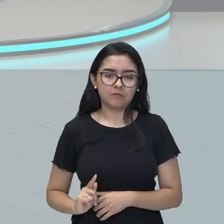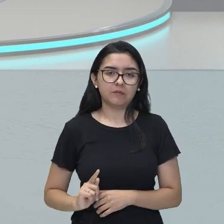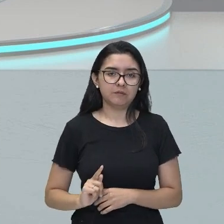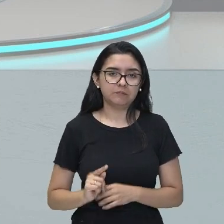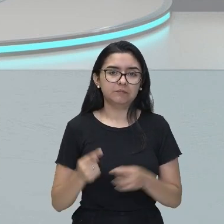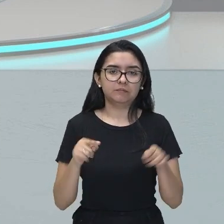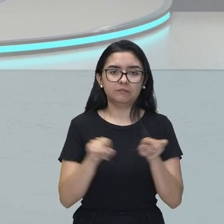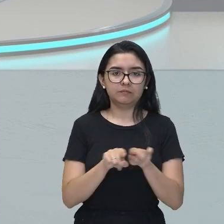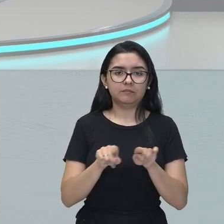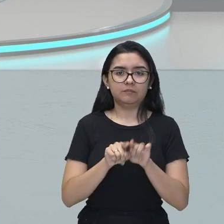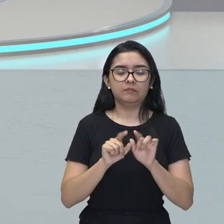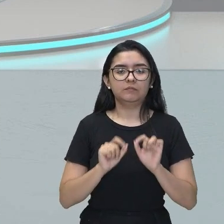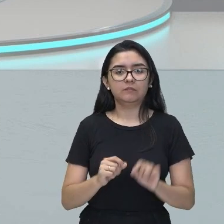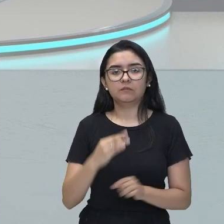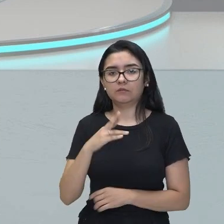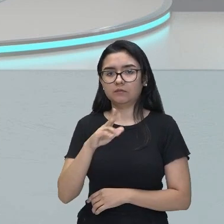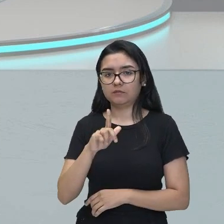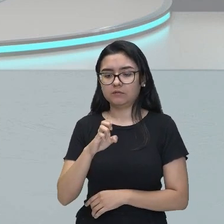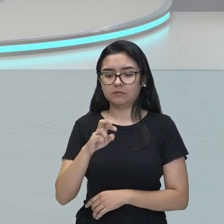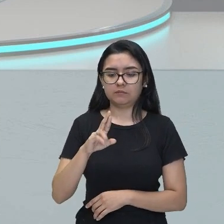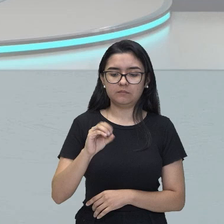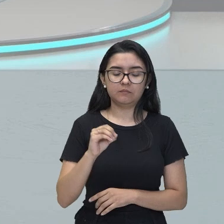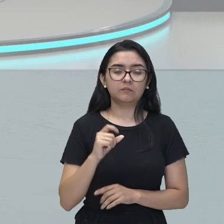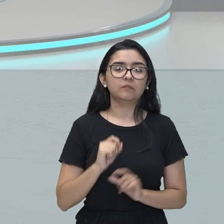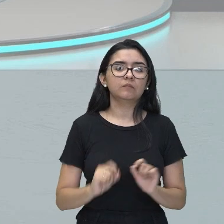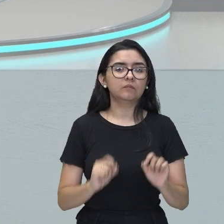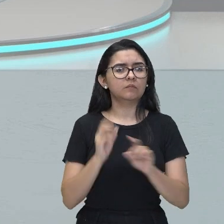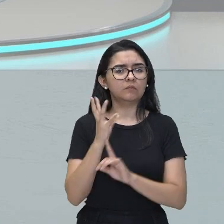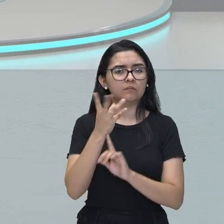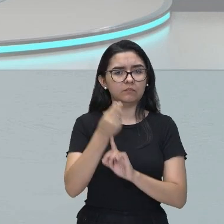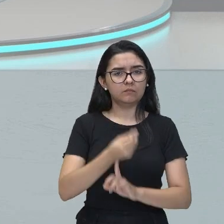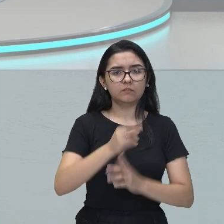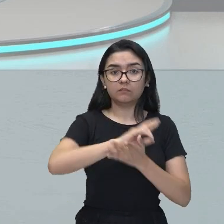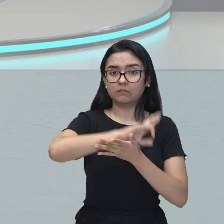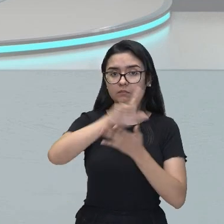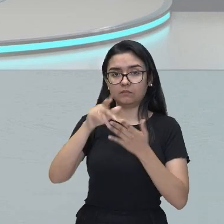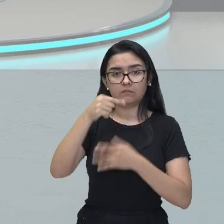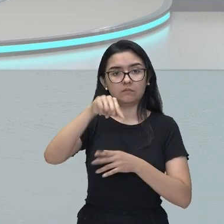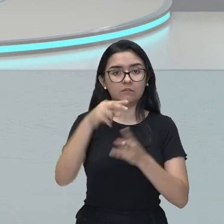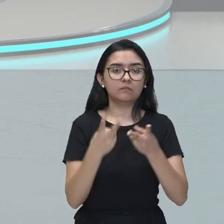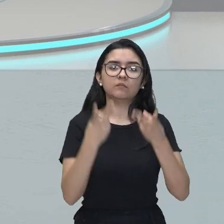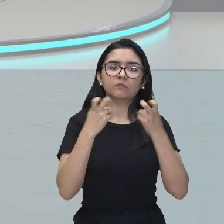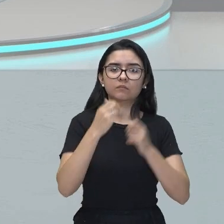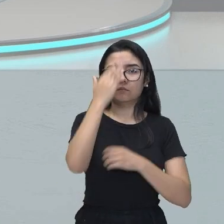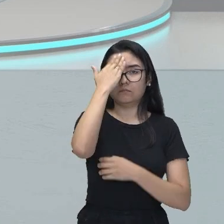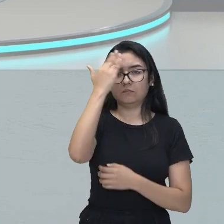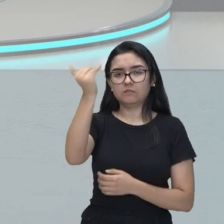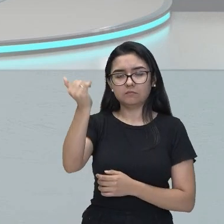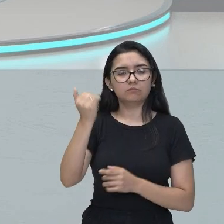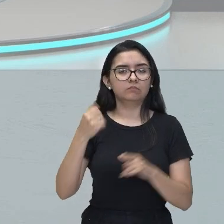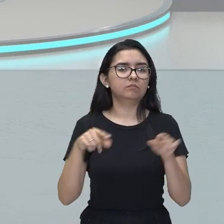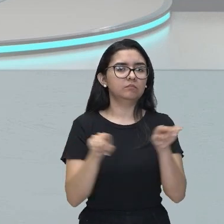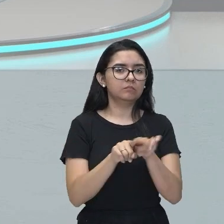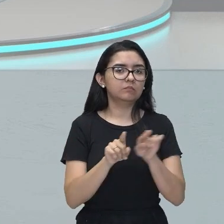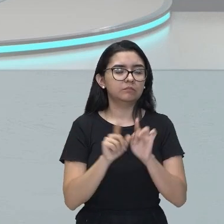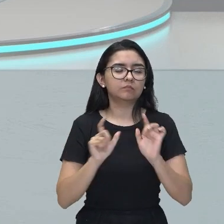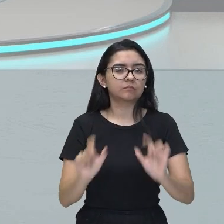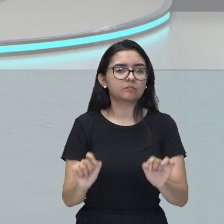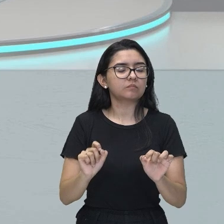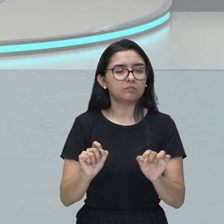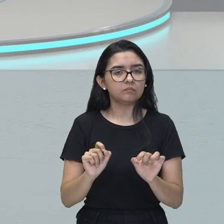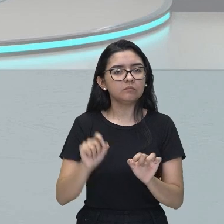Então, a arte dele é vasta e você vai ver que ele ficou conhecido e ganhou essa alcunha de